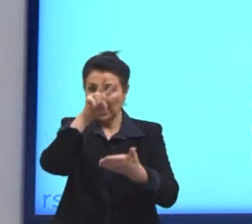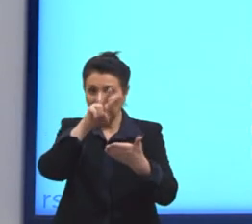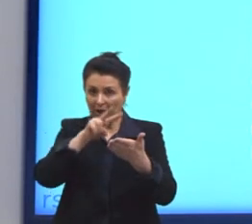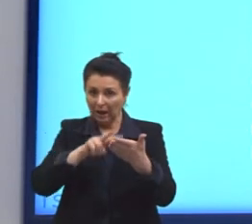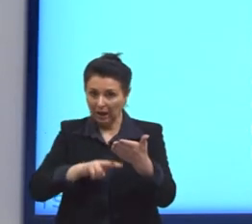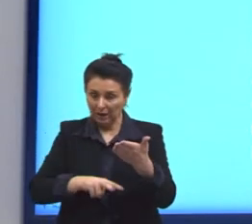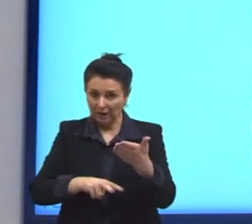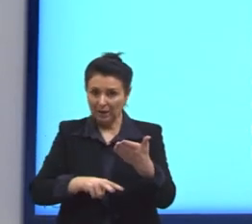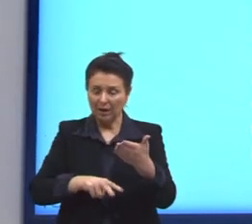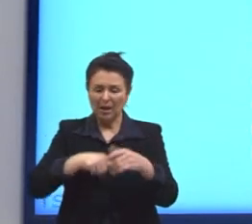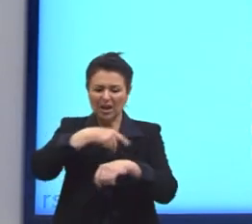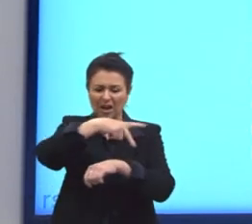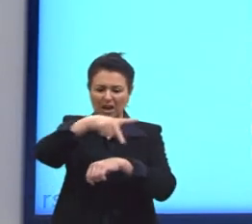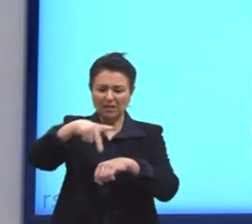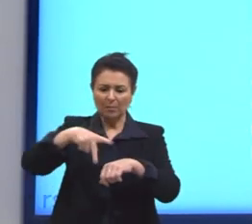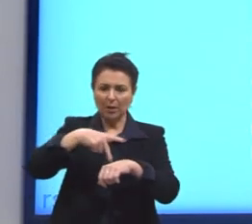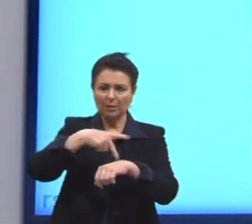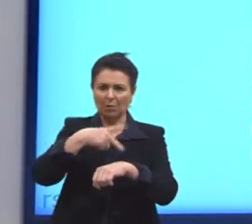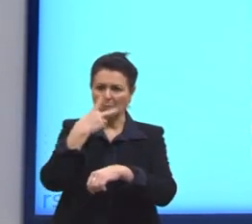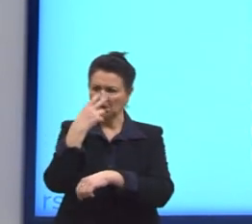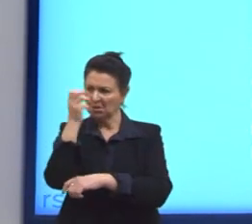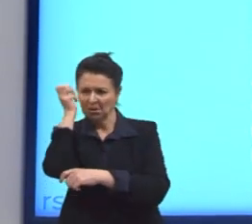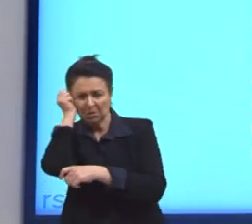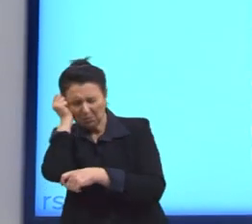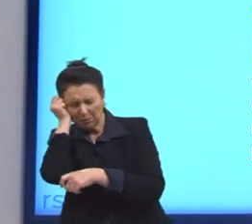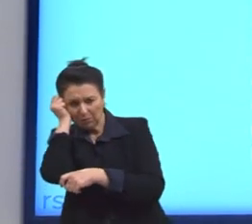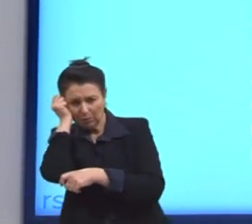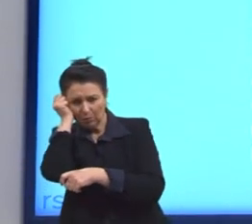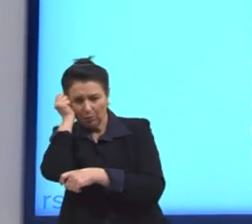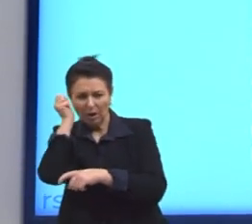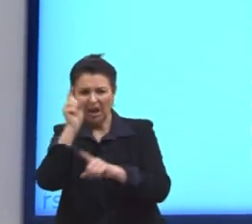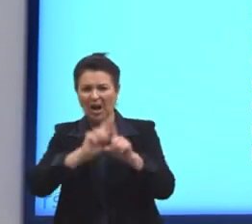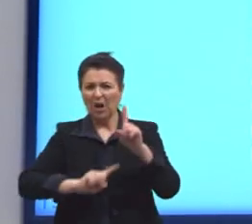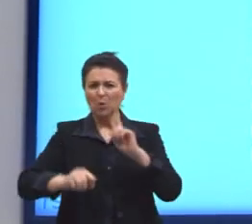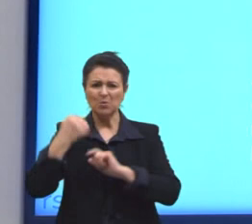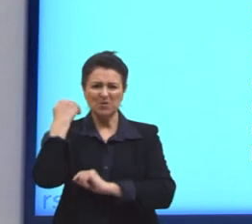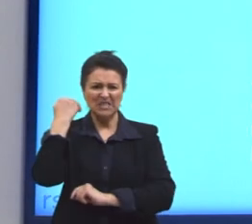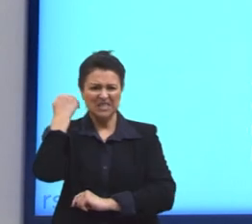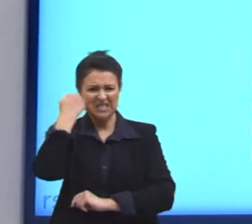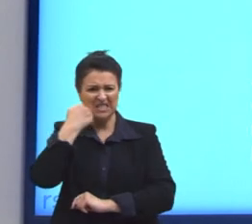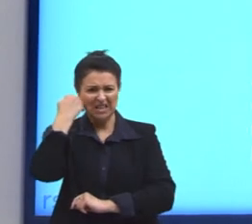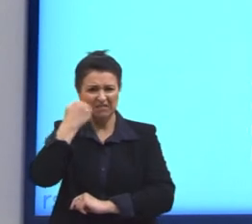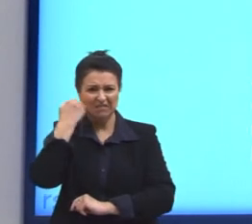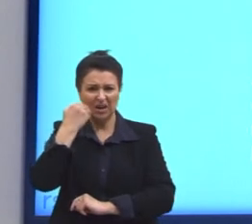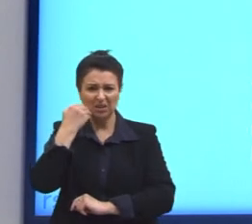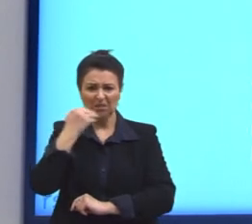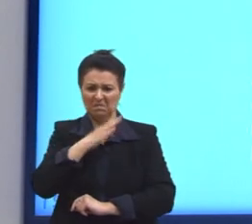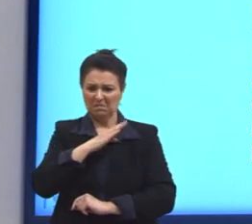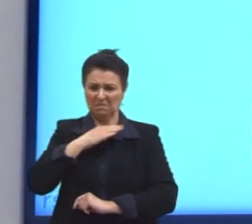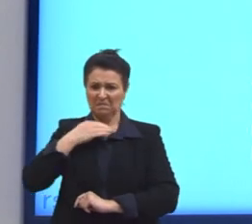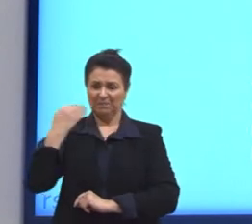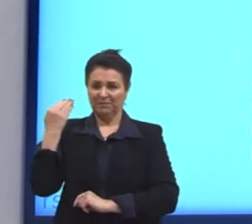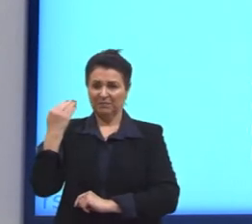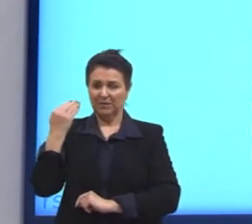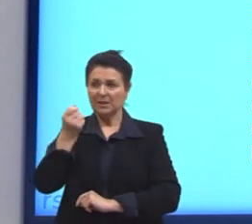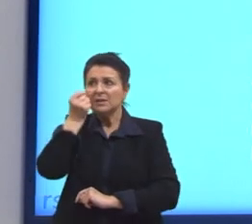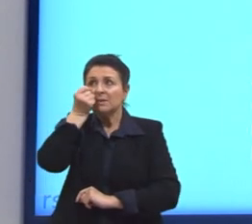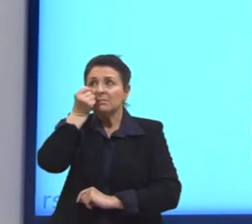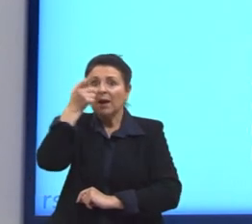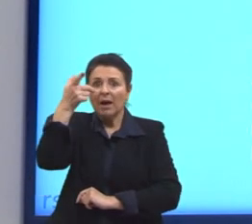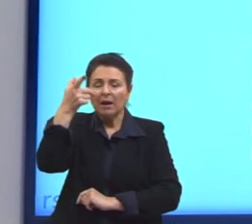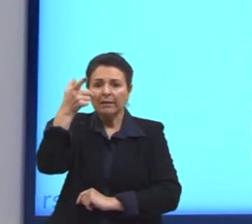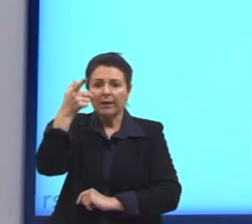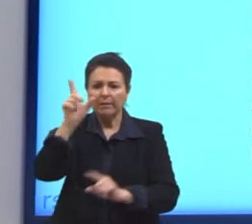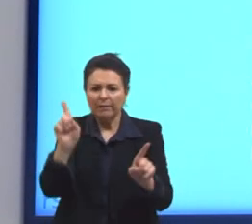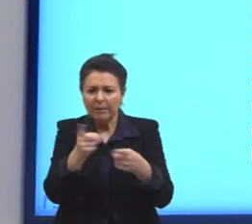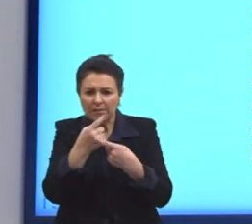Essa pátria está sonâmbula. Algum pilantra vai cortar nossa garganta, desperta dessa mantra